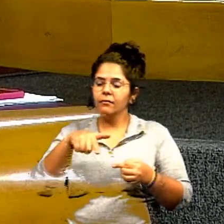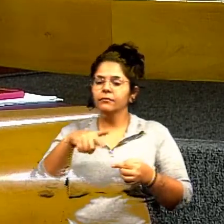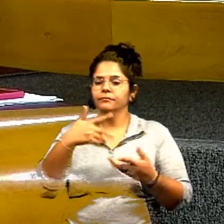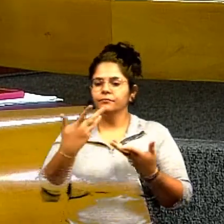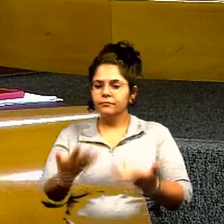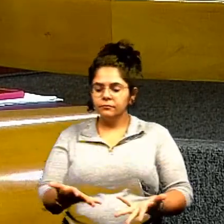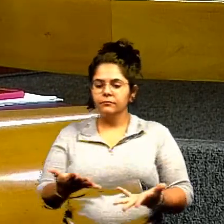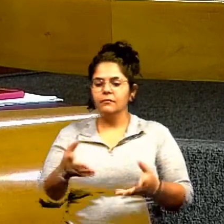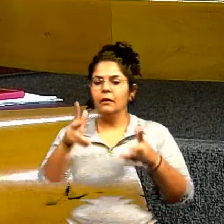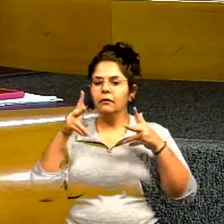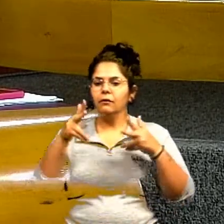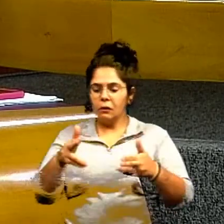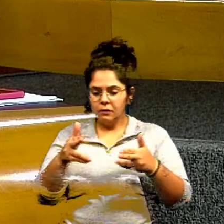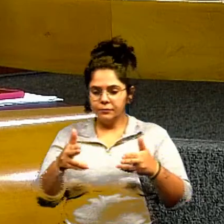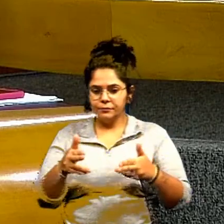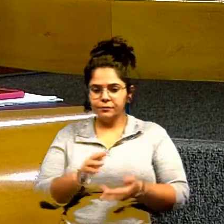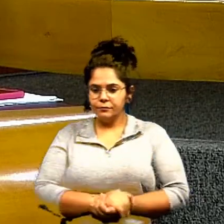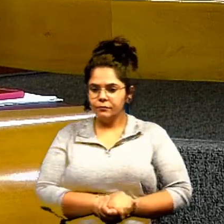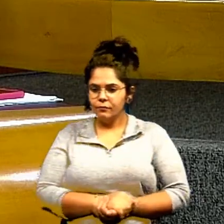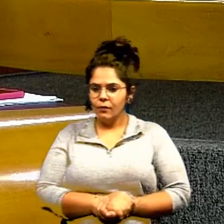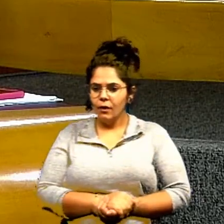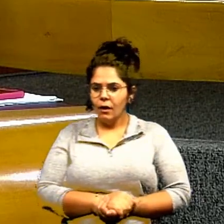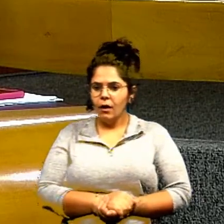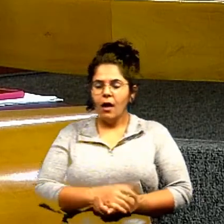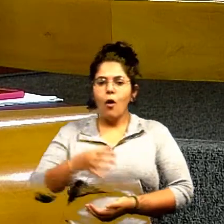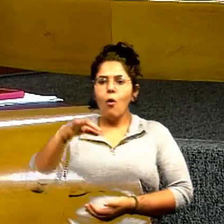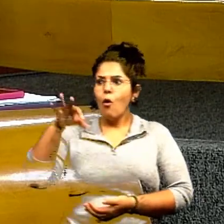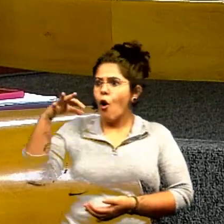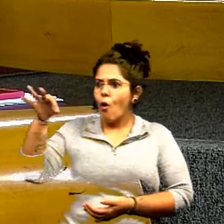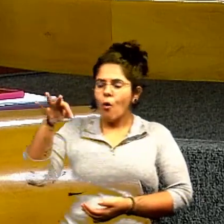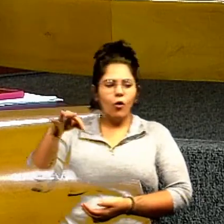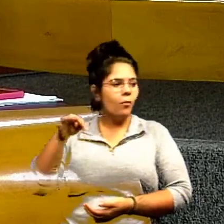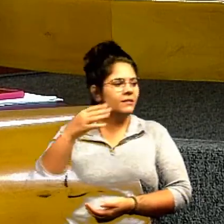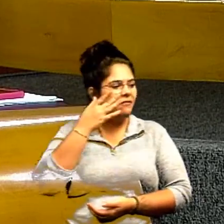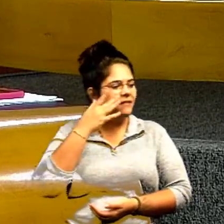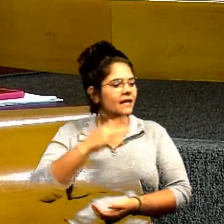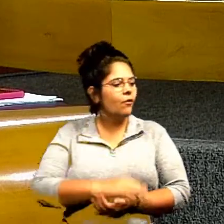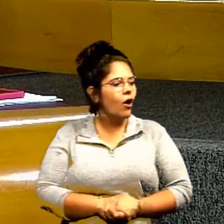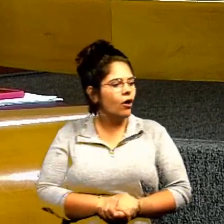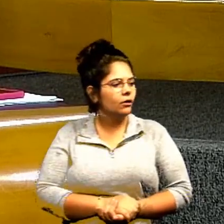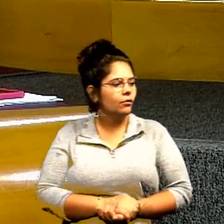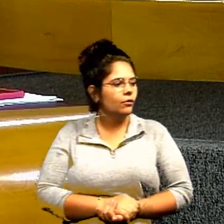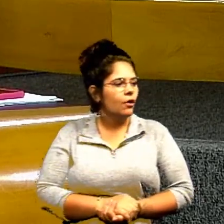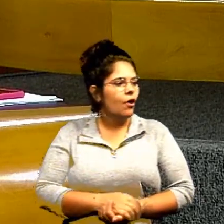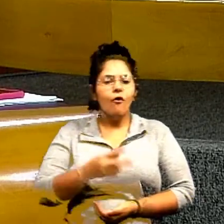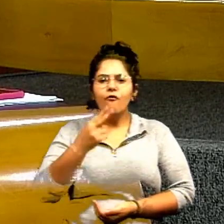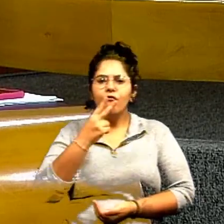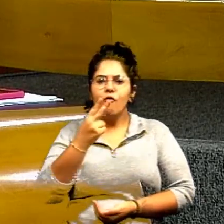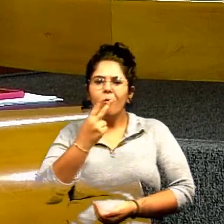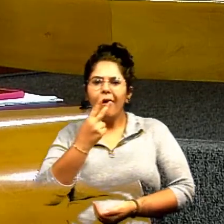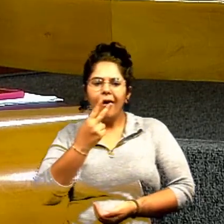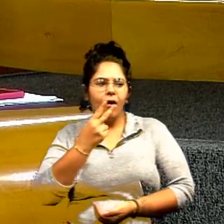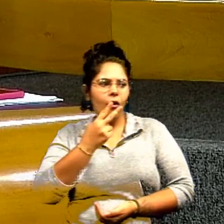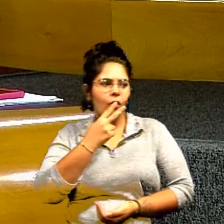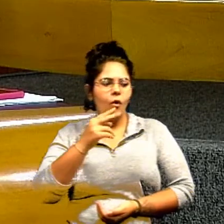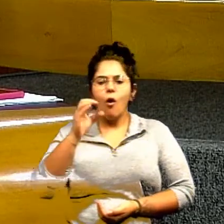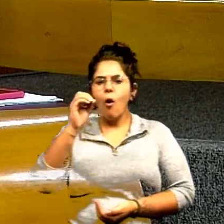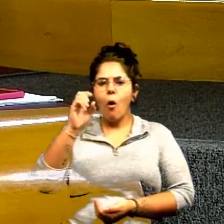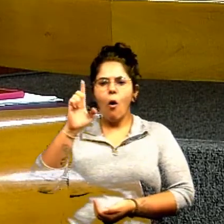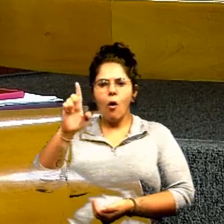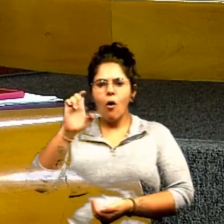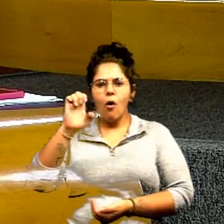vai conseguir pegar esse óleo e fumar ninguém vai conseguir pegar esse óleo e fazer um uso